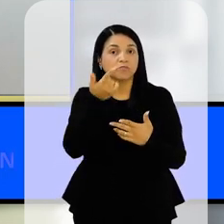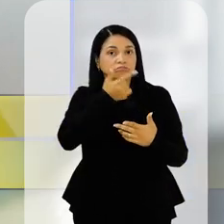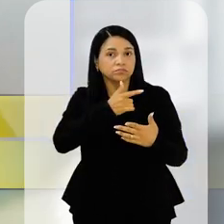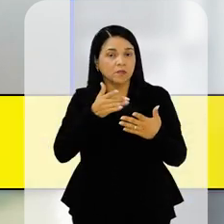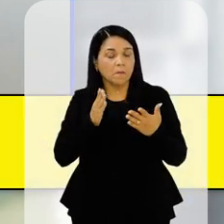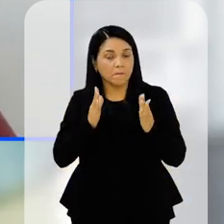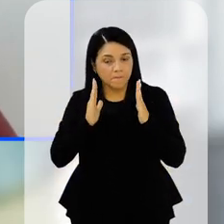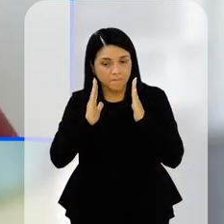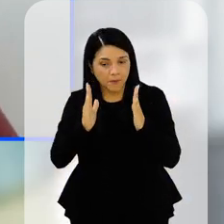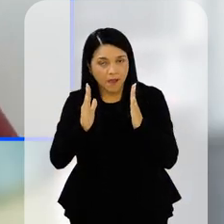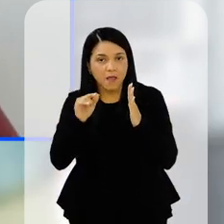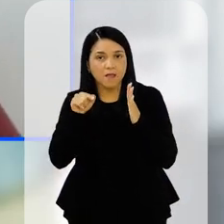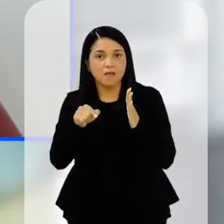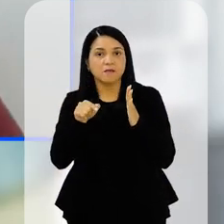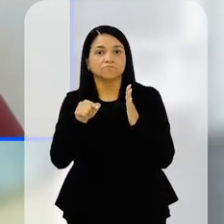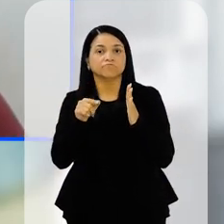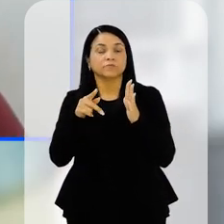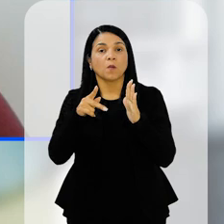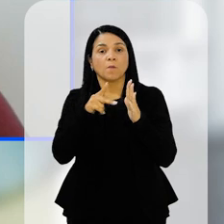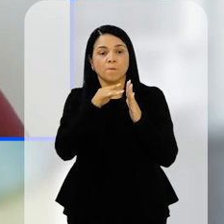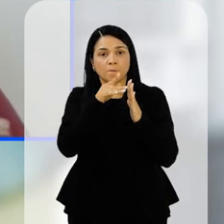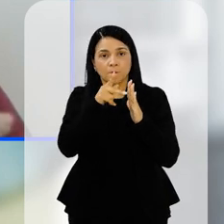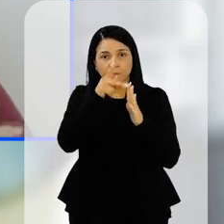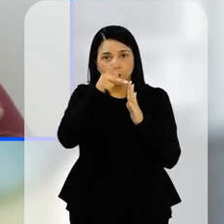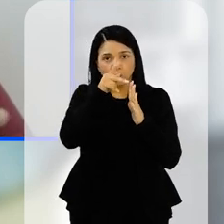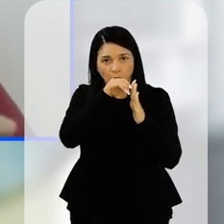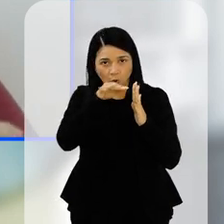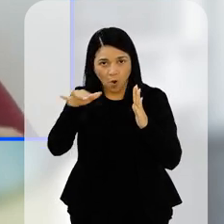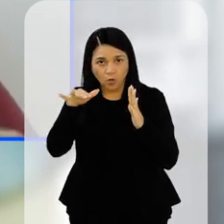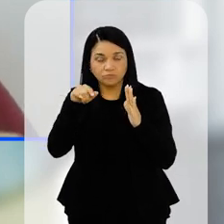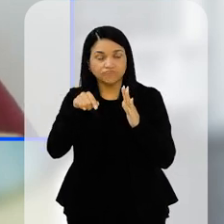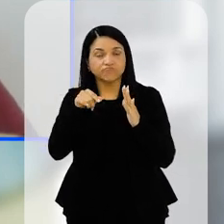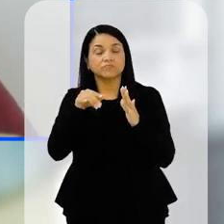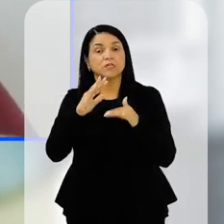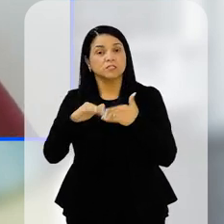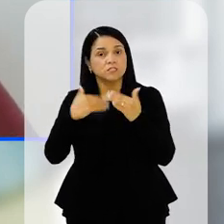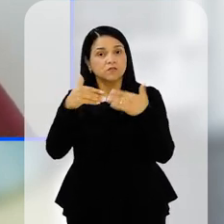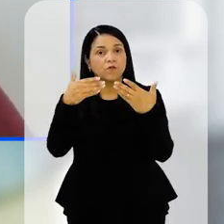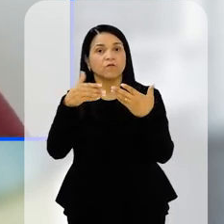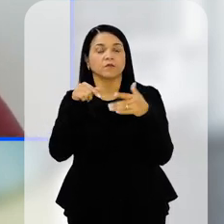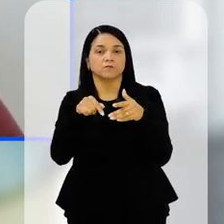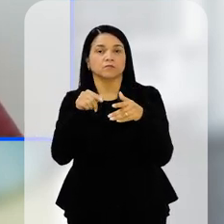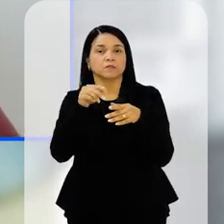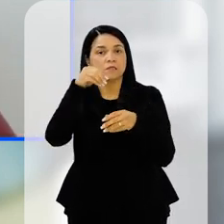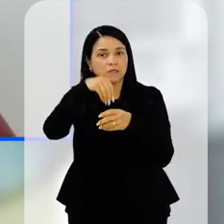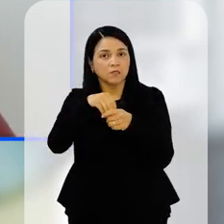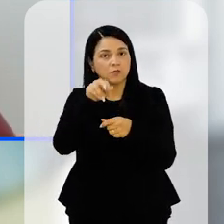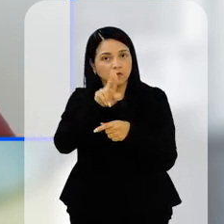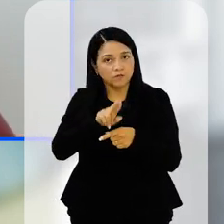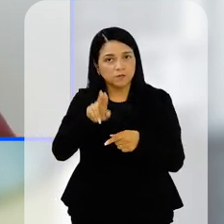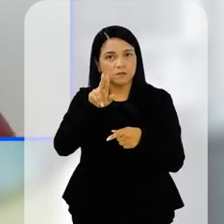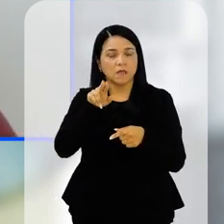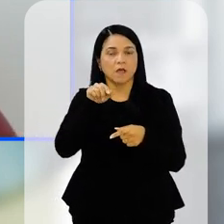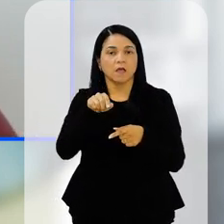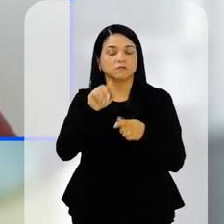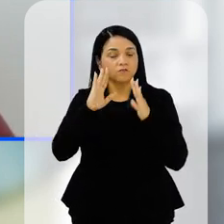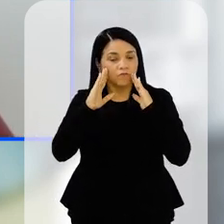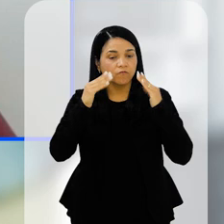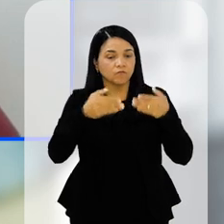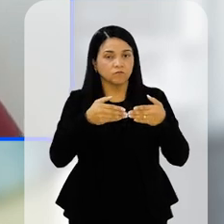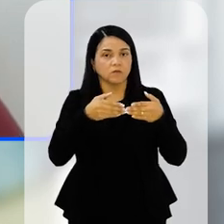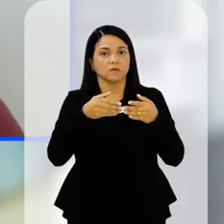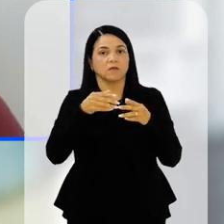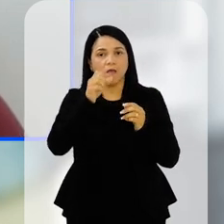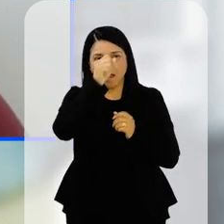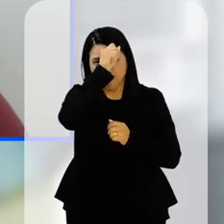que é pegar esse protocolo desenvolvido pelo laboratório, que associa algumas atividades voltadas à alfabetização